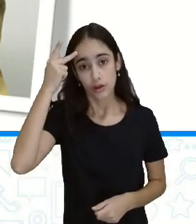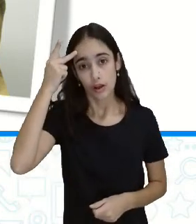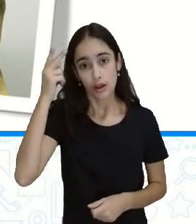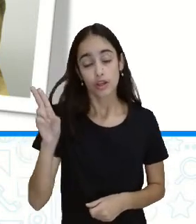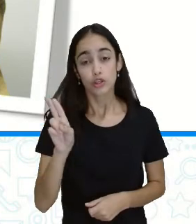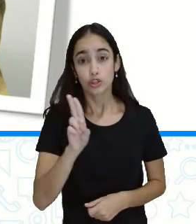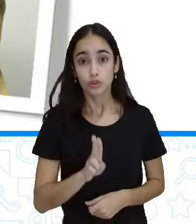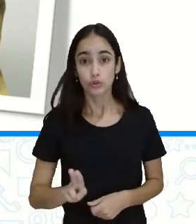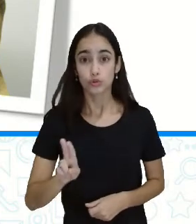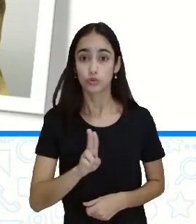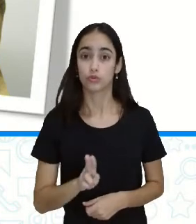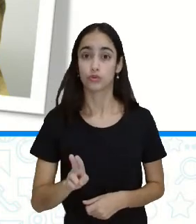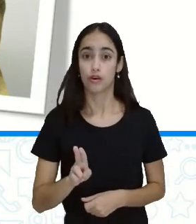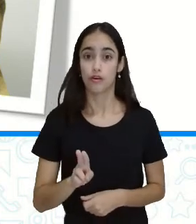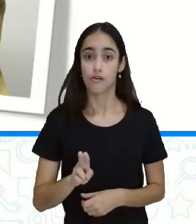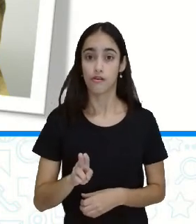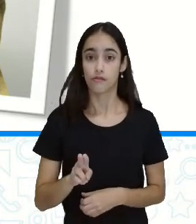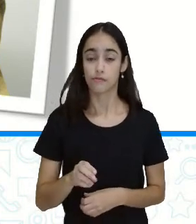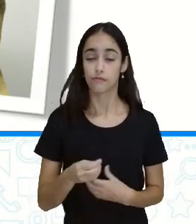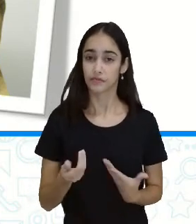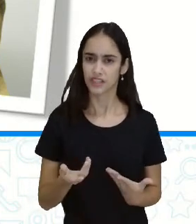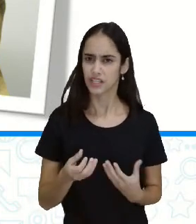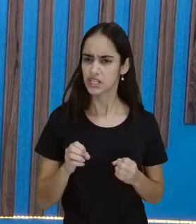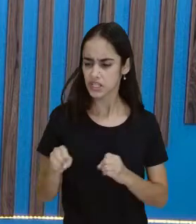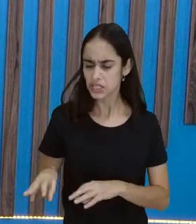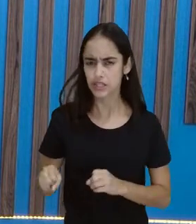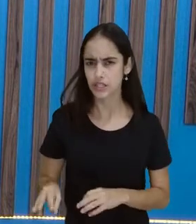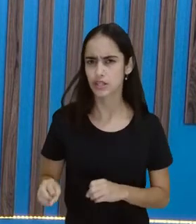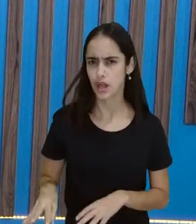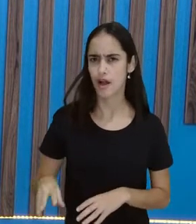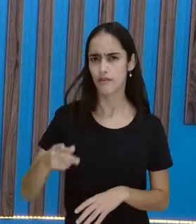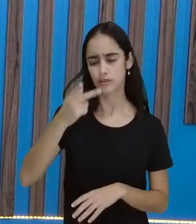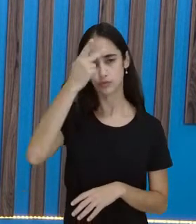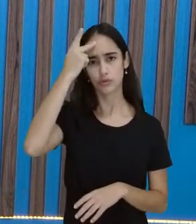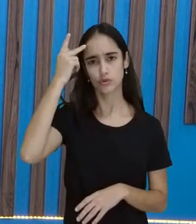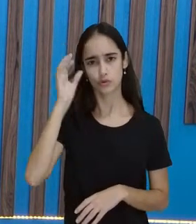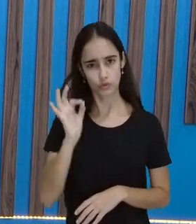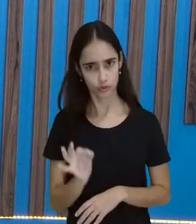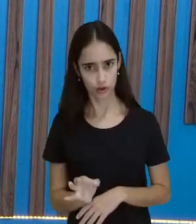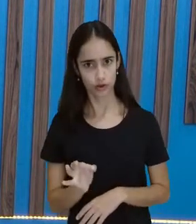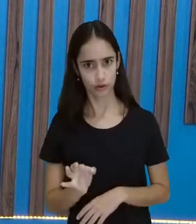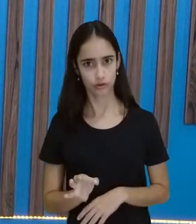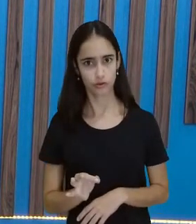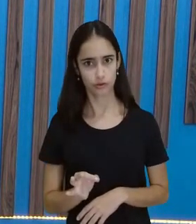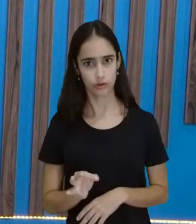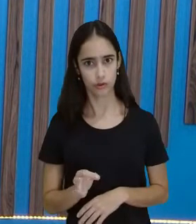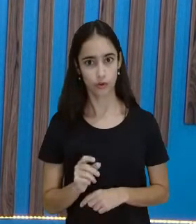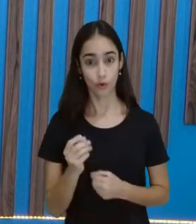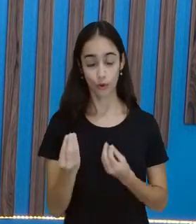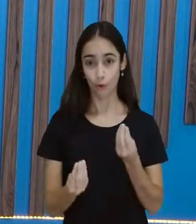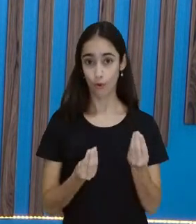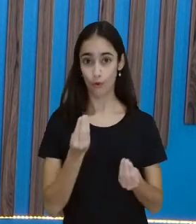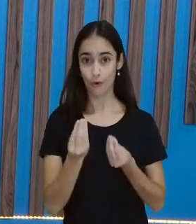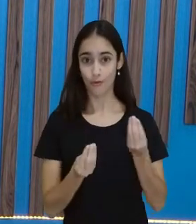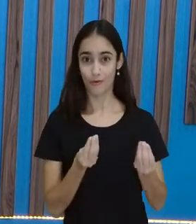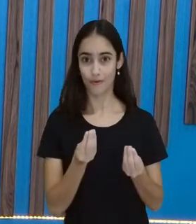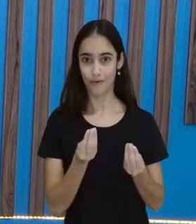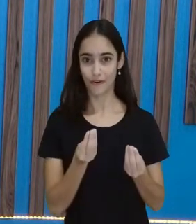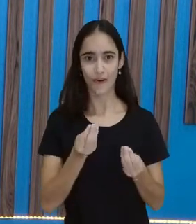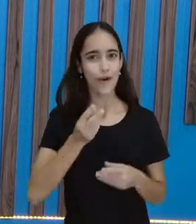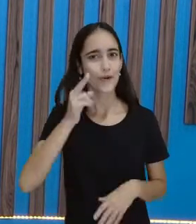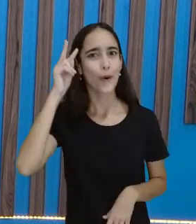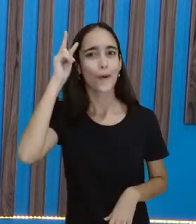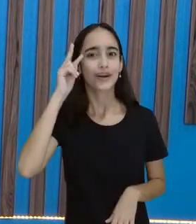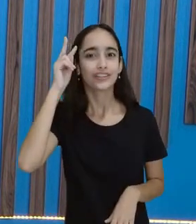método de dar lição, de dar, de levar um ensinamento para alguém através de histórias, justamente